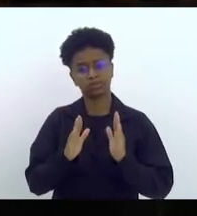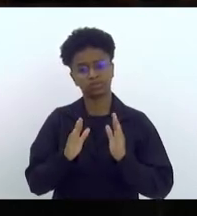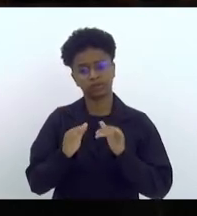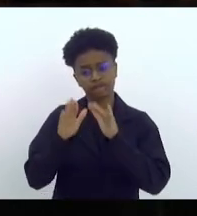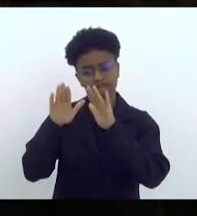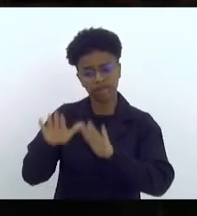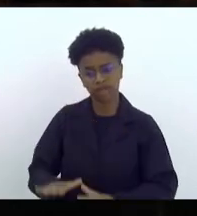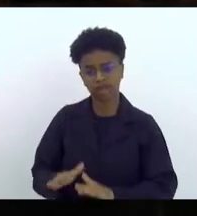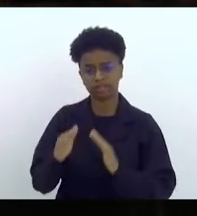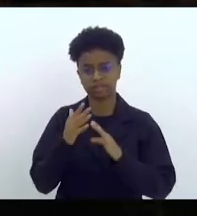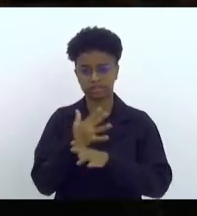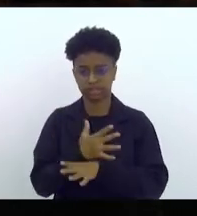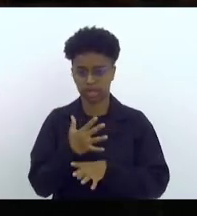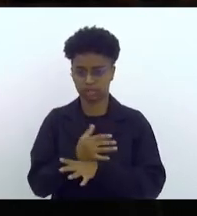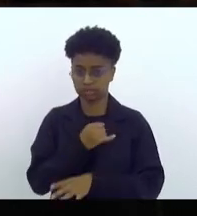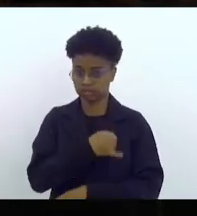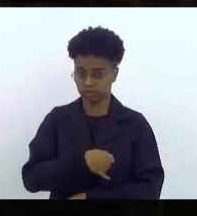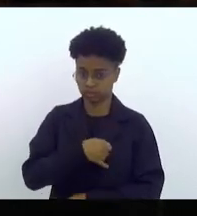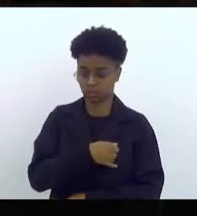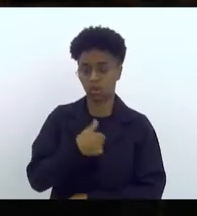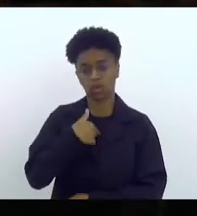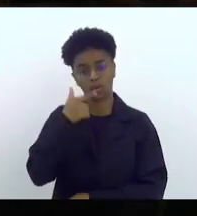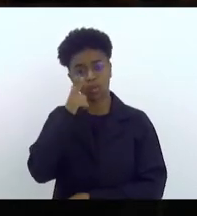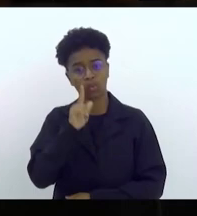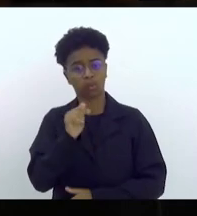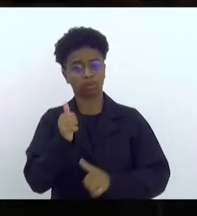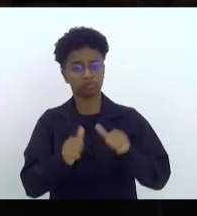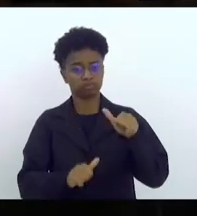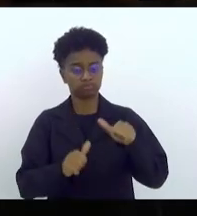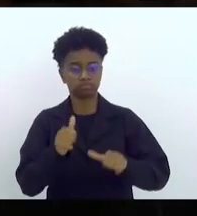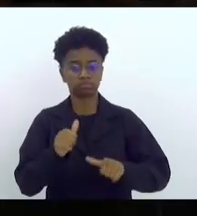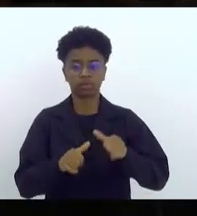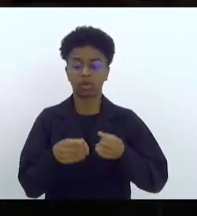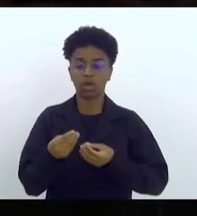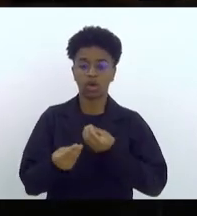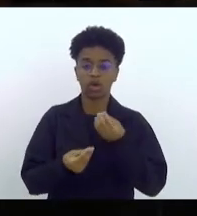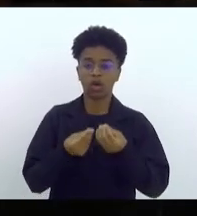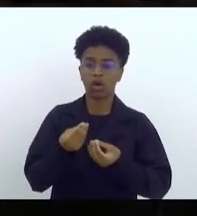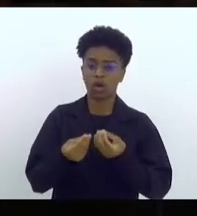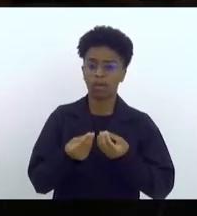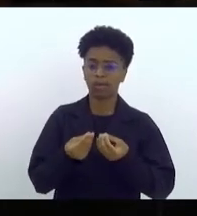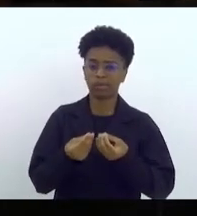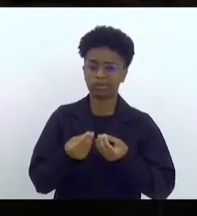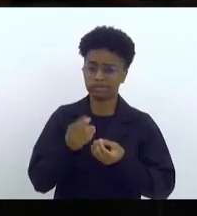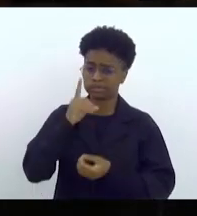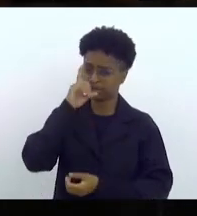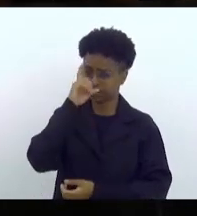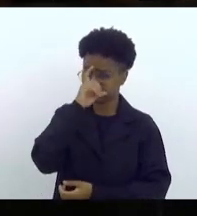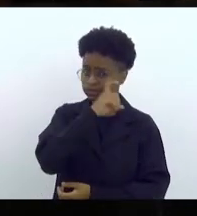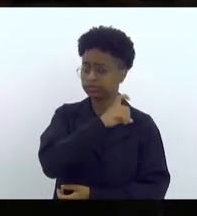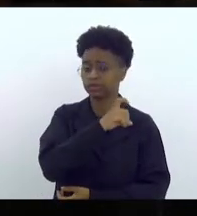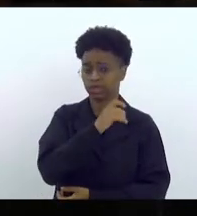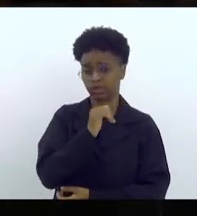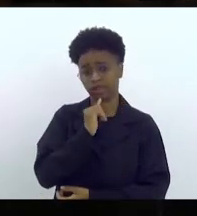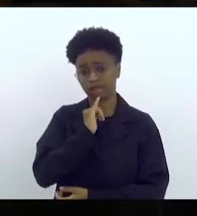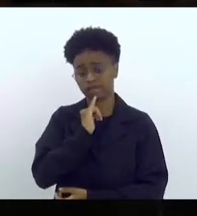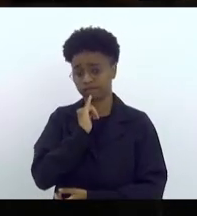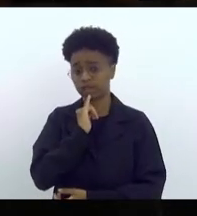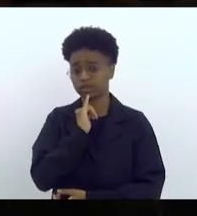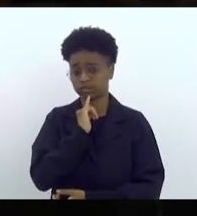Miriti, e pude avaliar a situação crítica que, infelizmente,